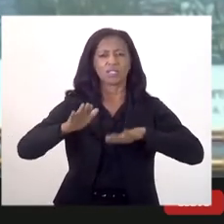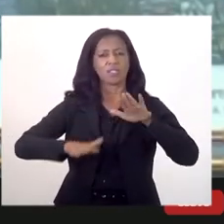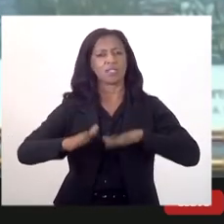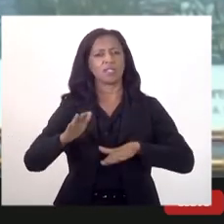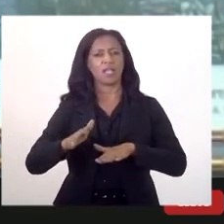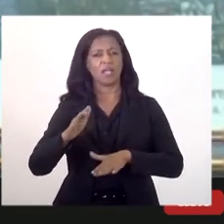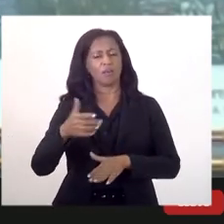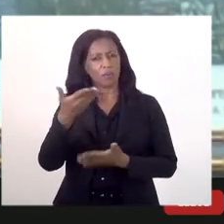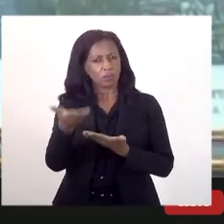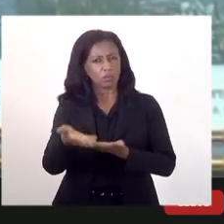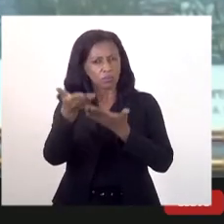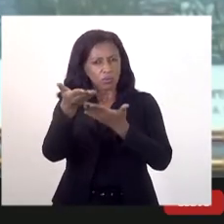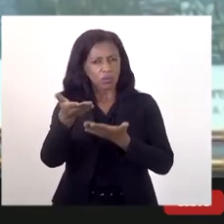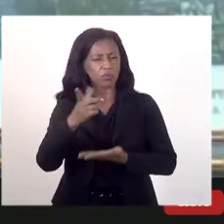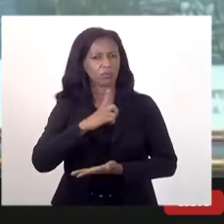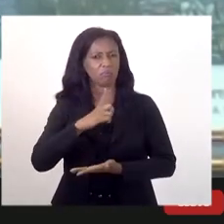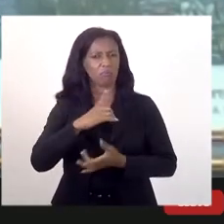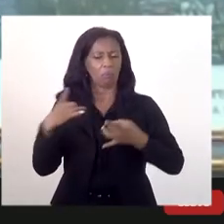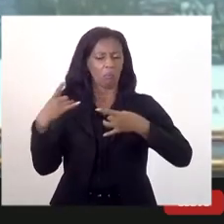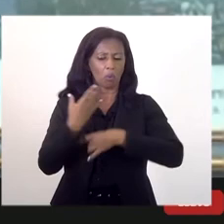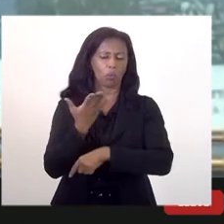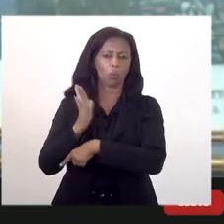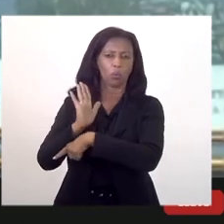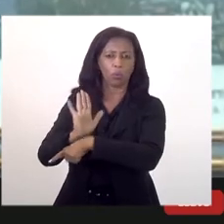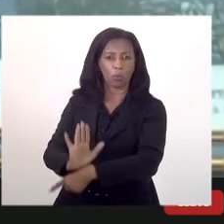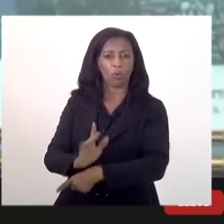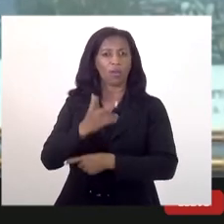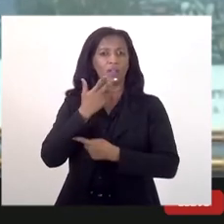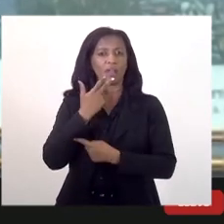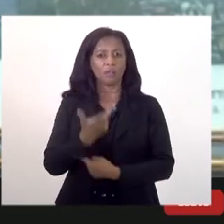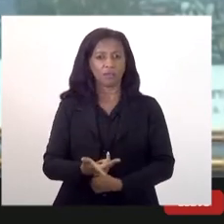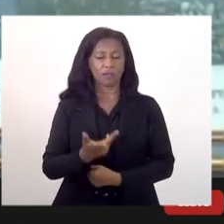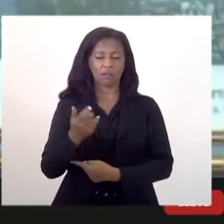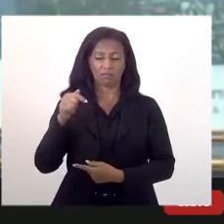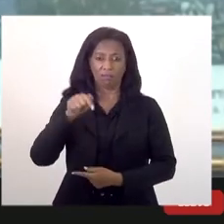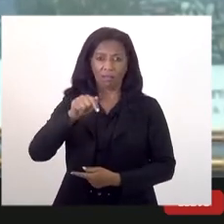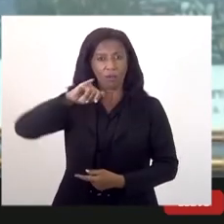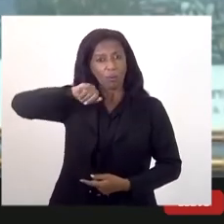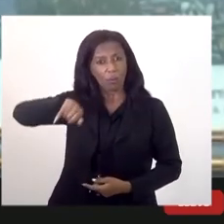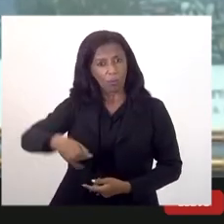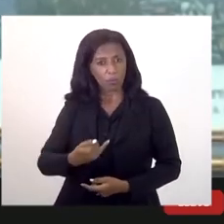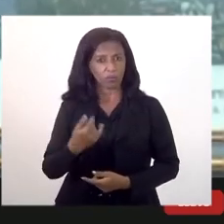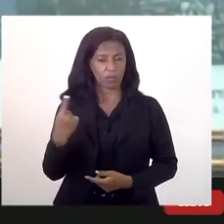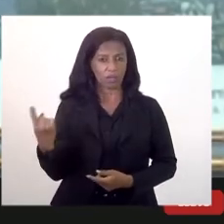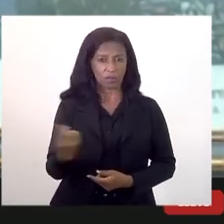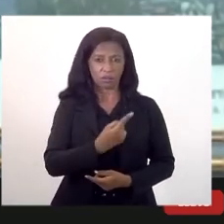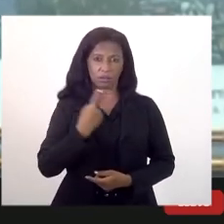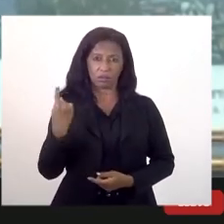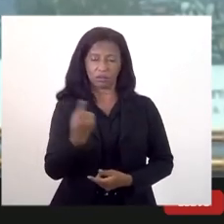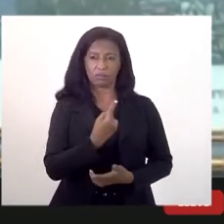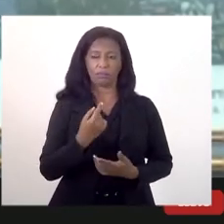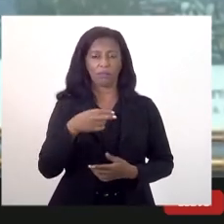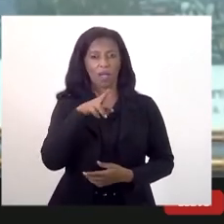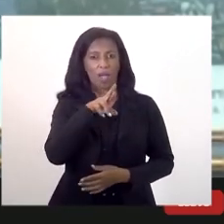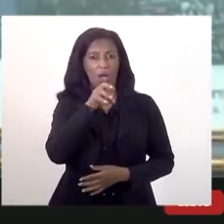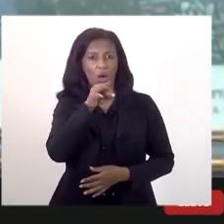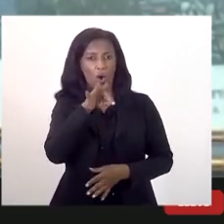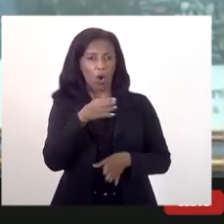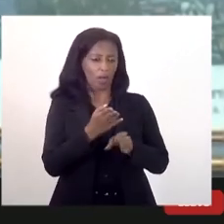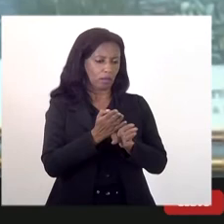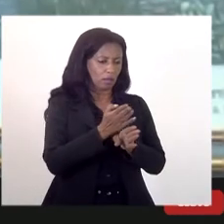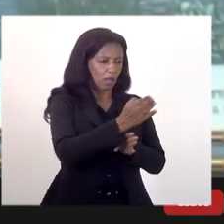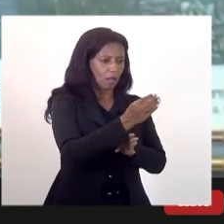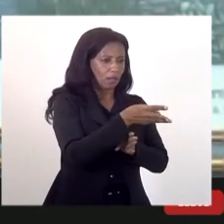e encaminha e dizer o seguinte, que são outra oportunidade que nós temos, como o Mauro falou, a Rota 3 e a Rota 4,